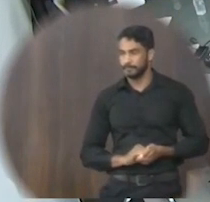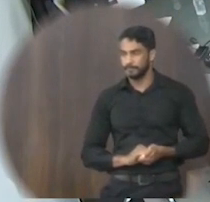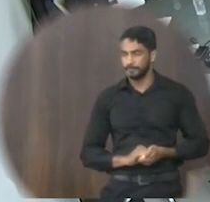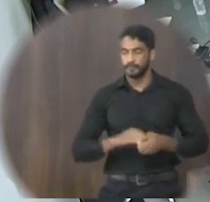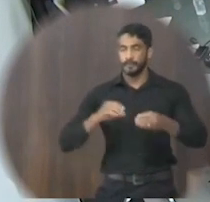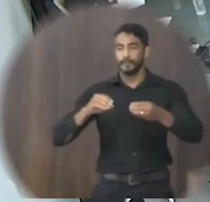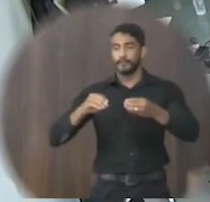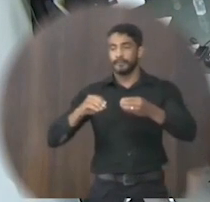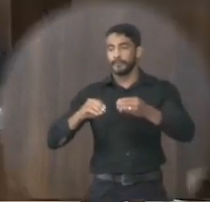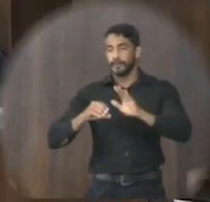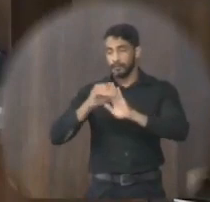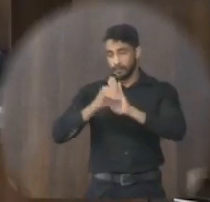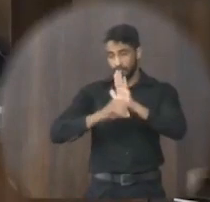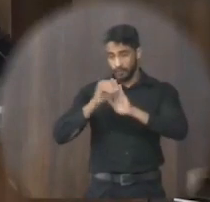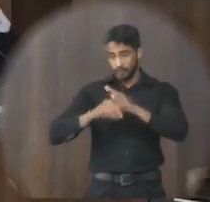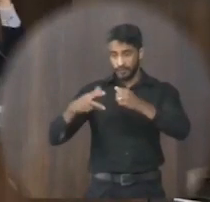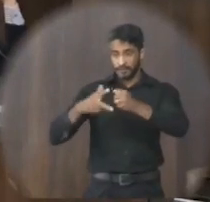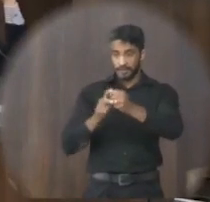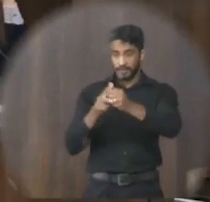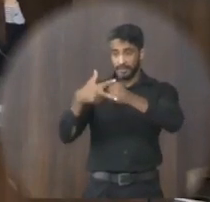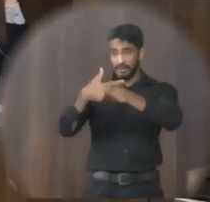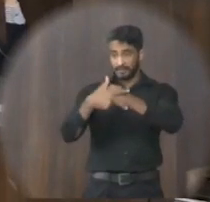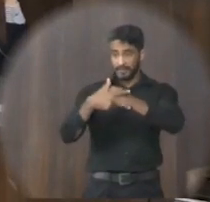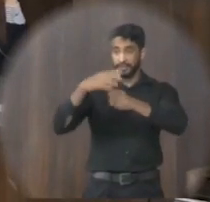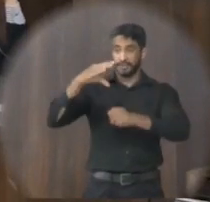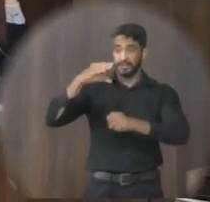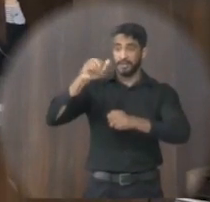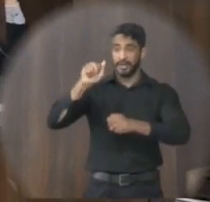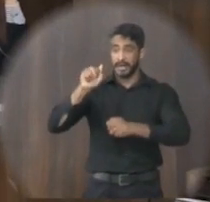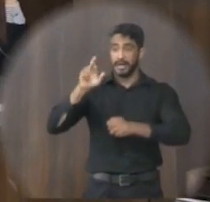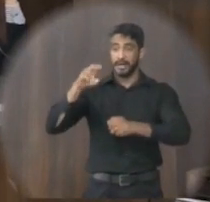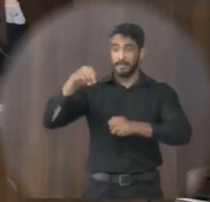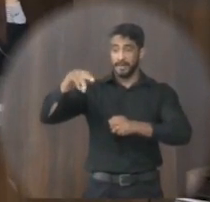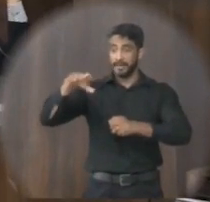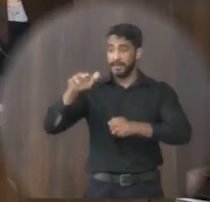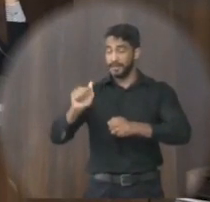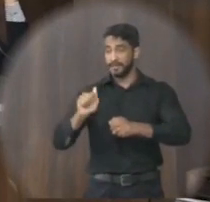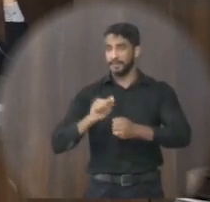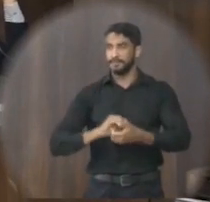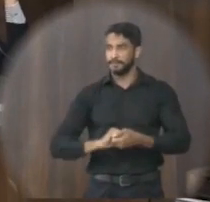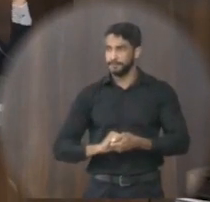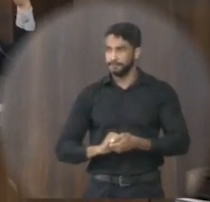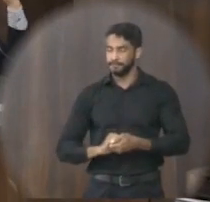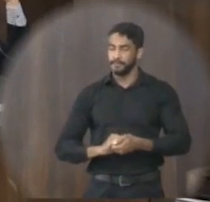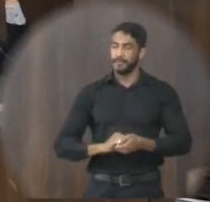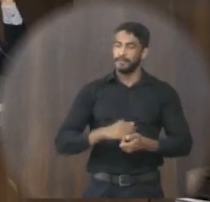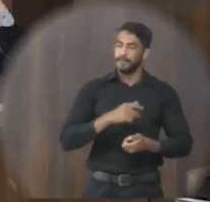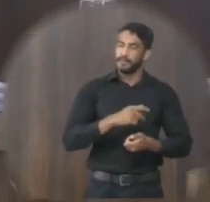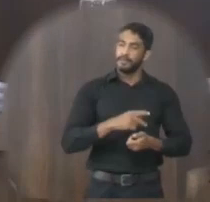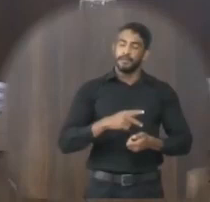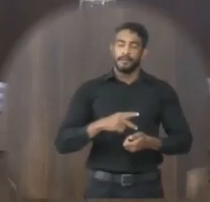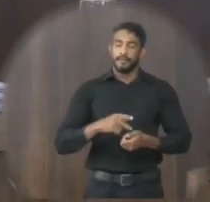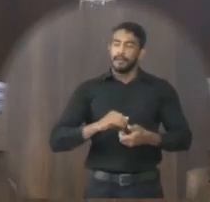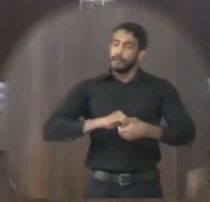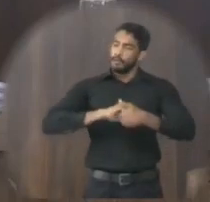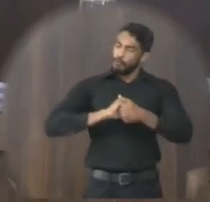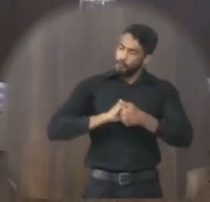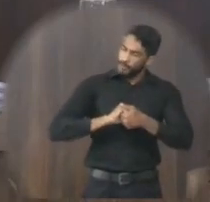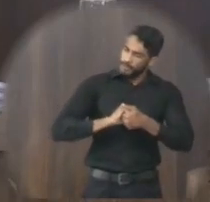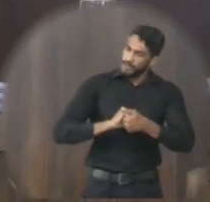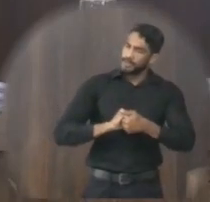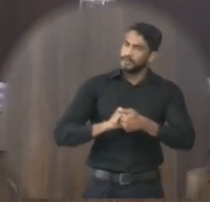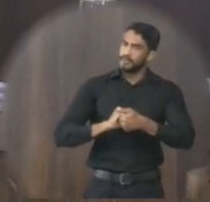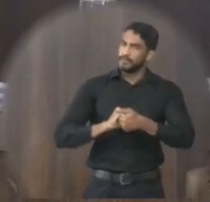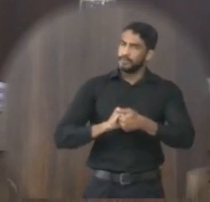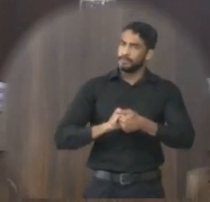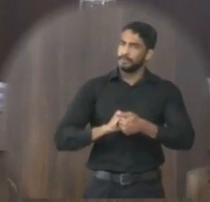Oficio Do gabinete da vereadora Carmelina Romana Prezado senhor Cumprimentando cordialmente